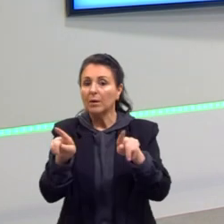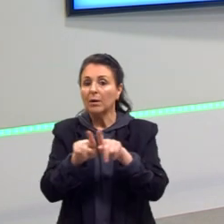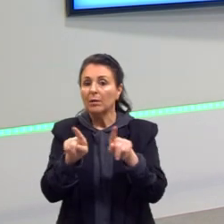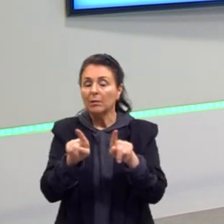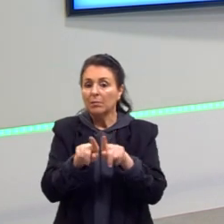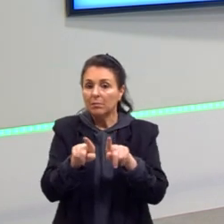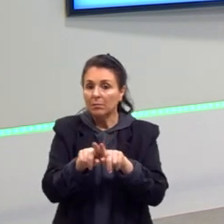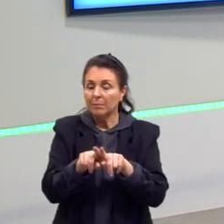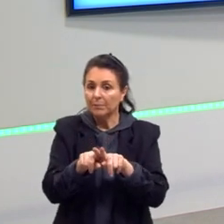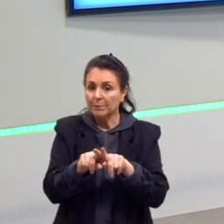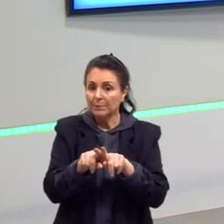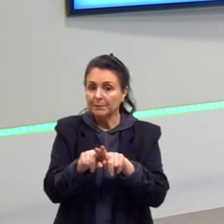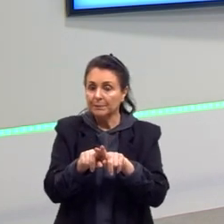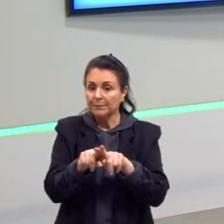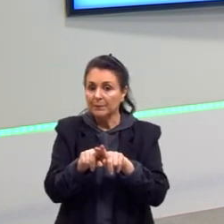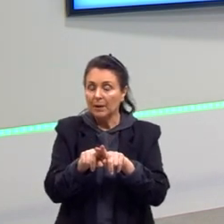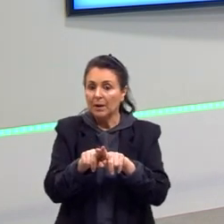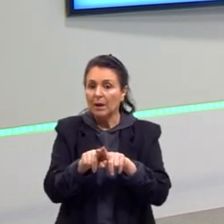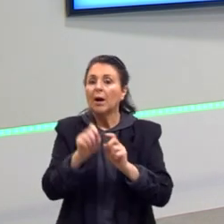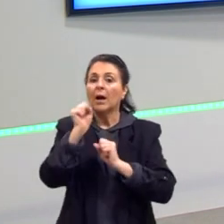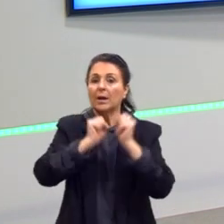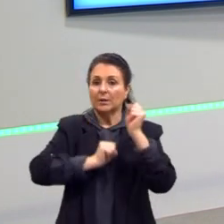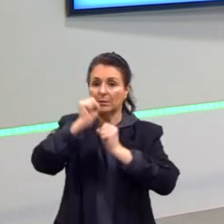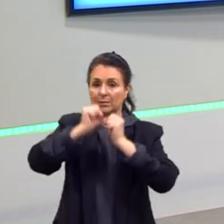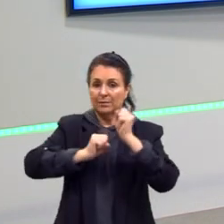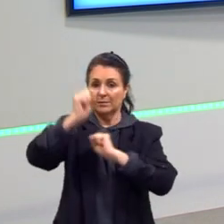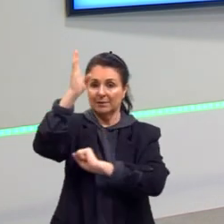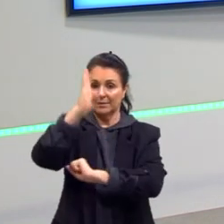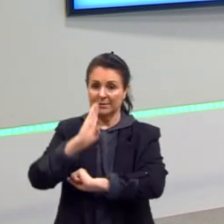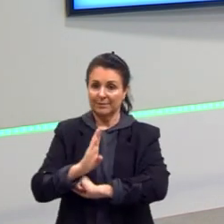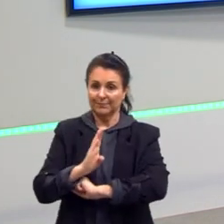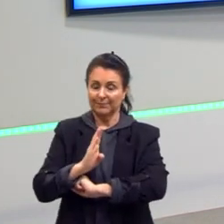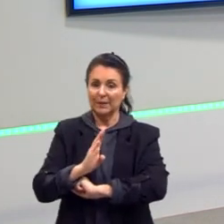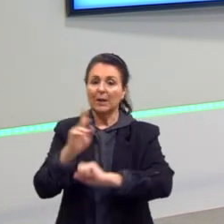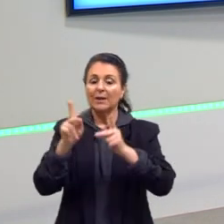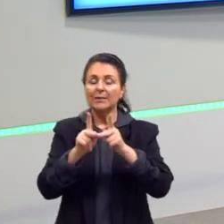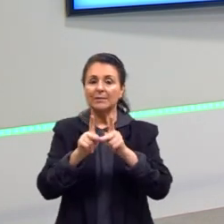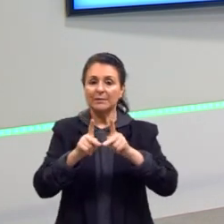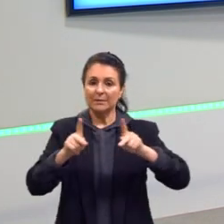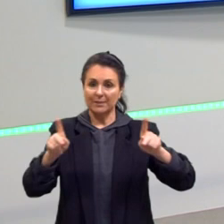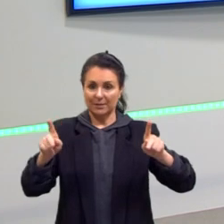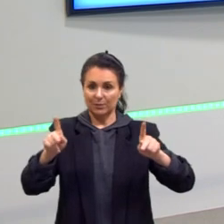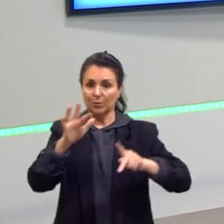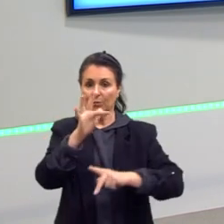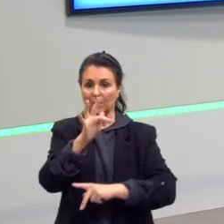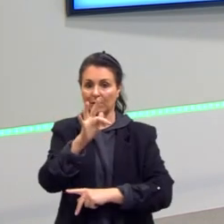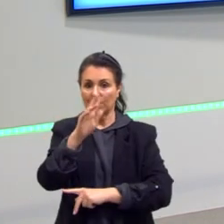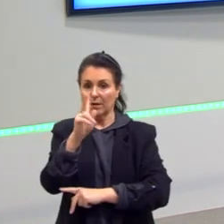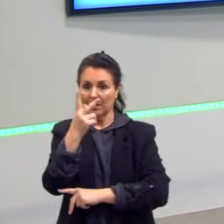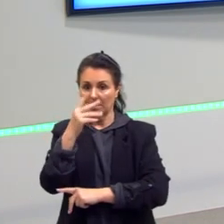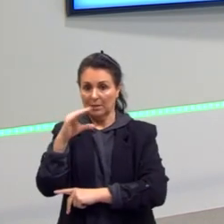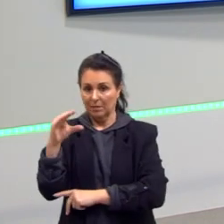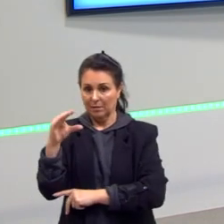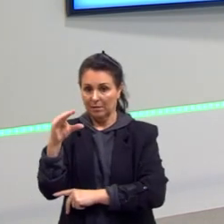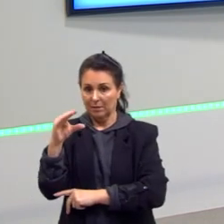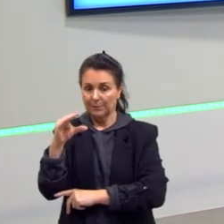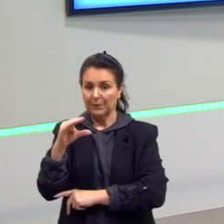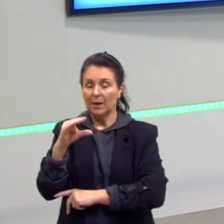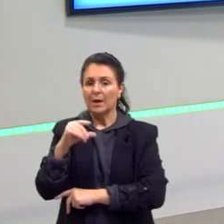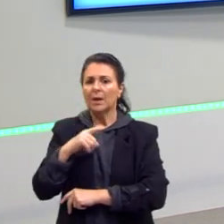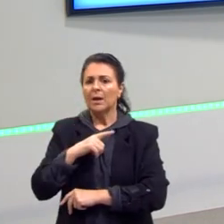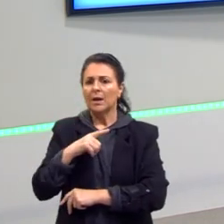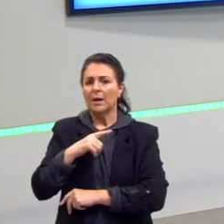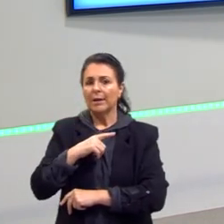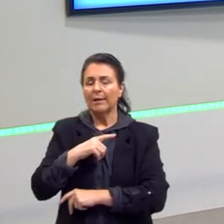a industrialização, tá, durante o período do Fernando Henrique Cardoso, que ele é